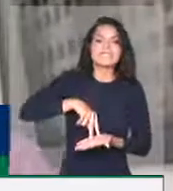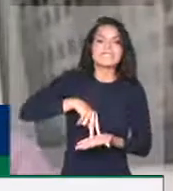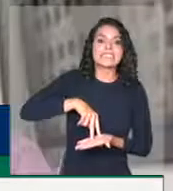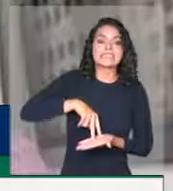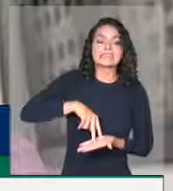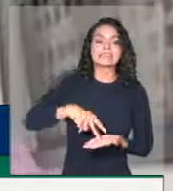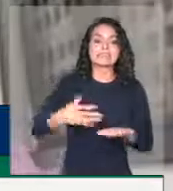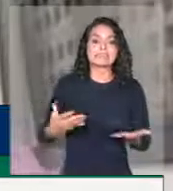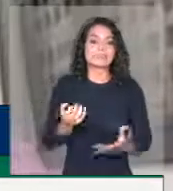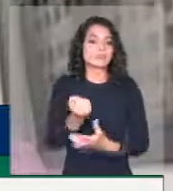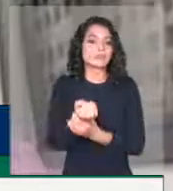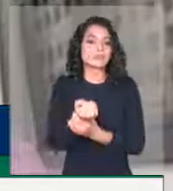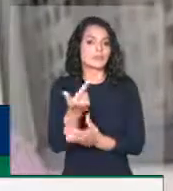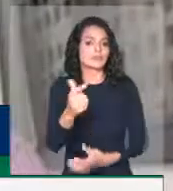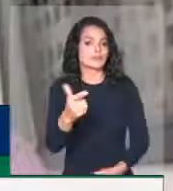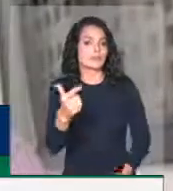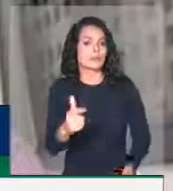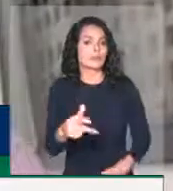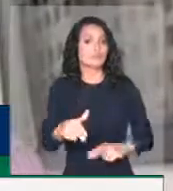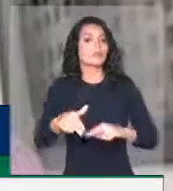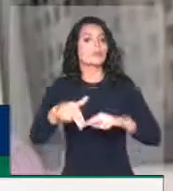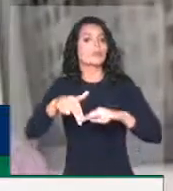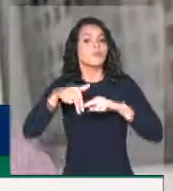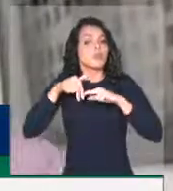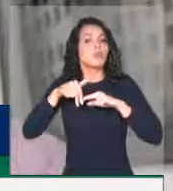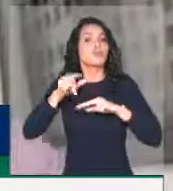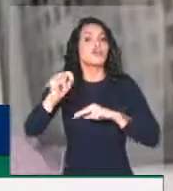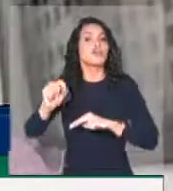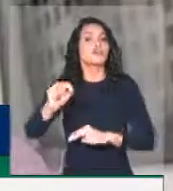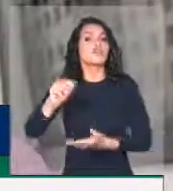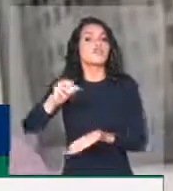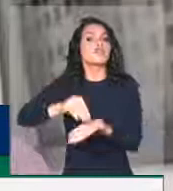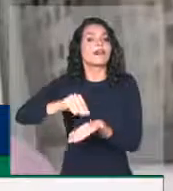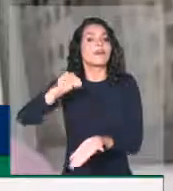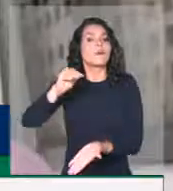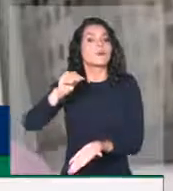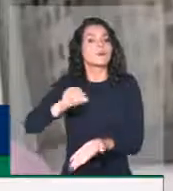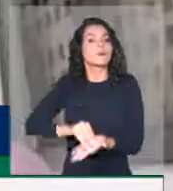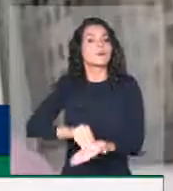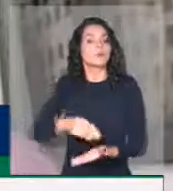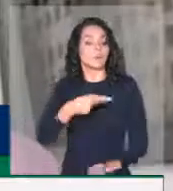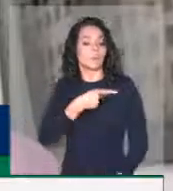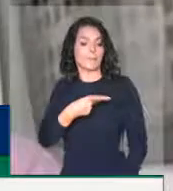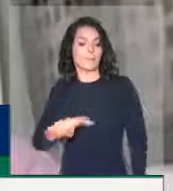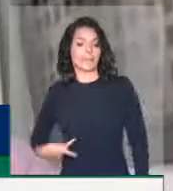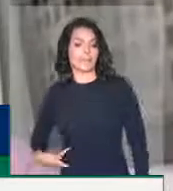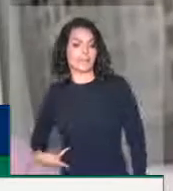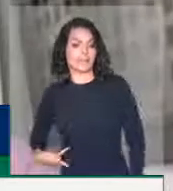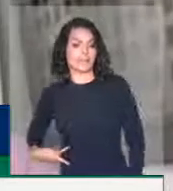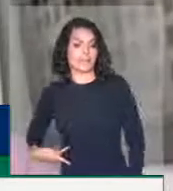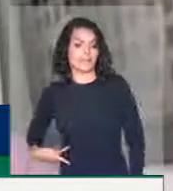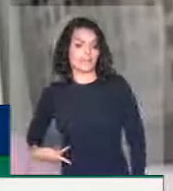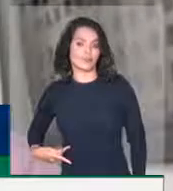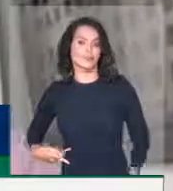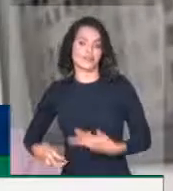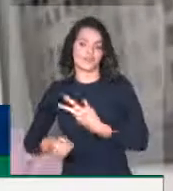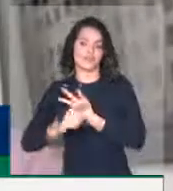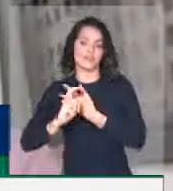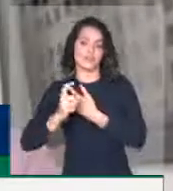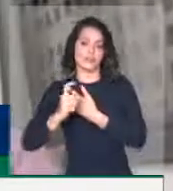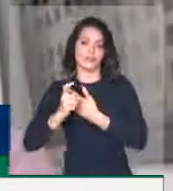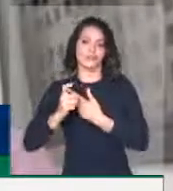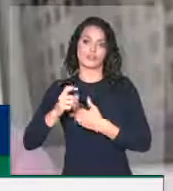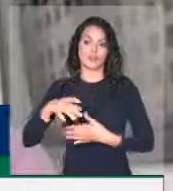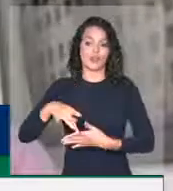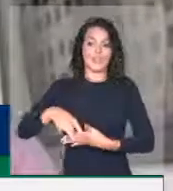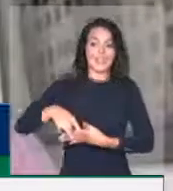vive, em função da falta de liderança no poder central para nós enfrentarmos essa pandemia